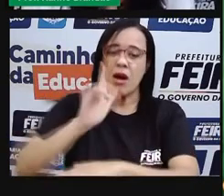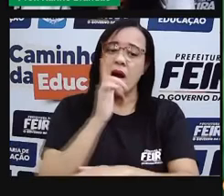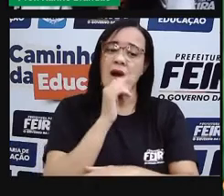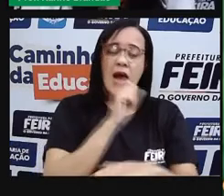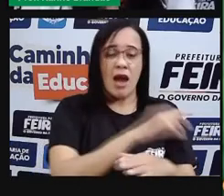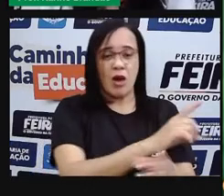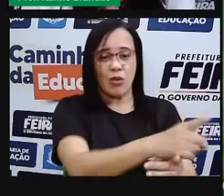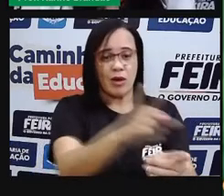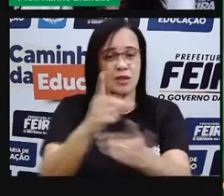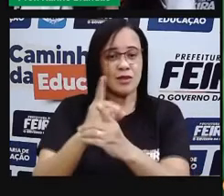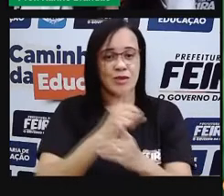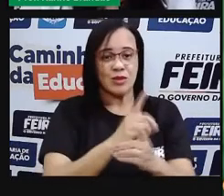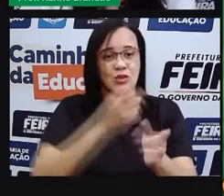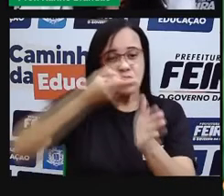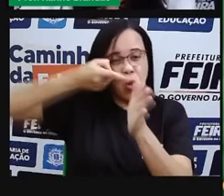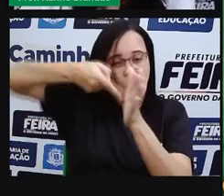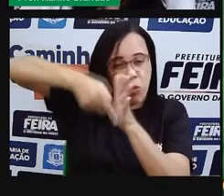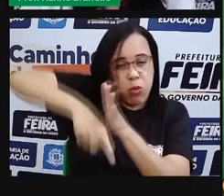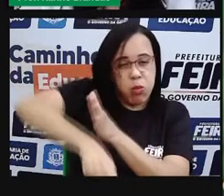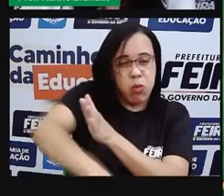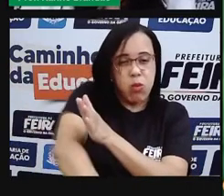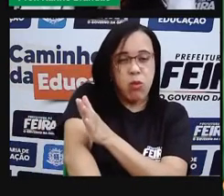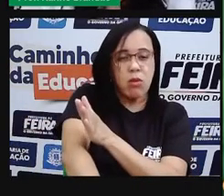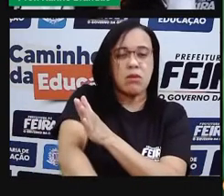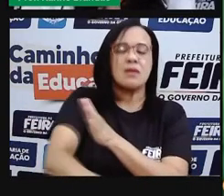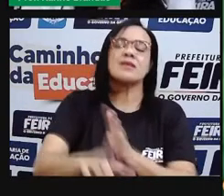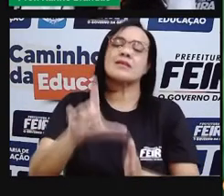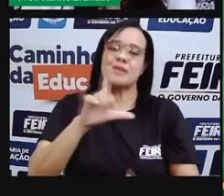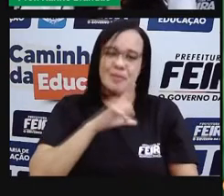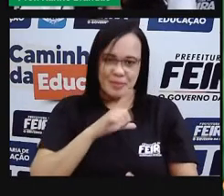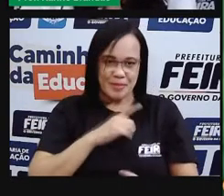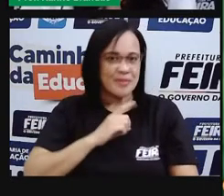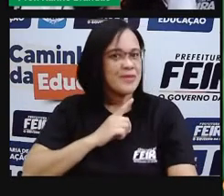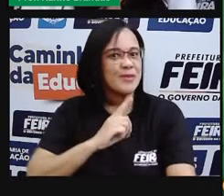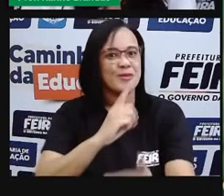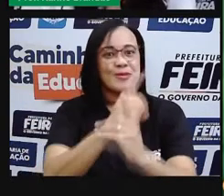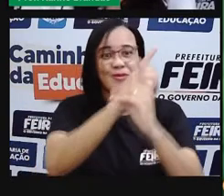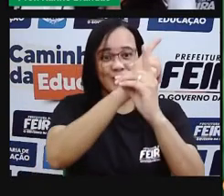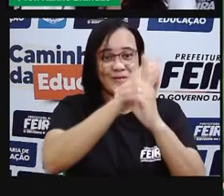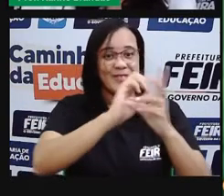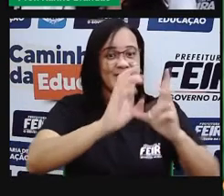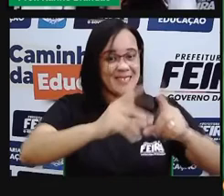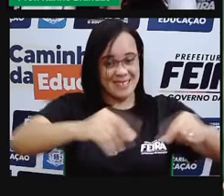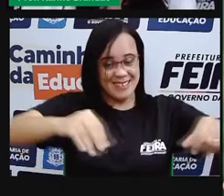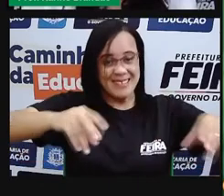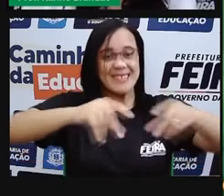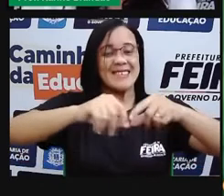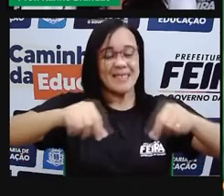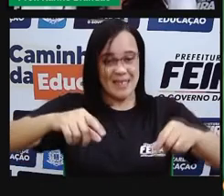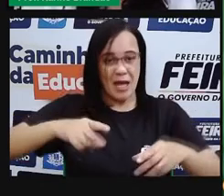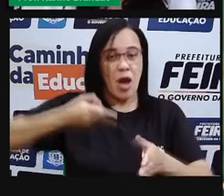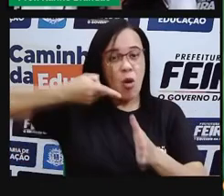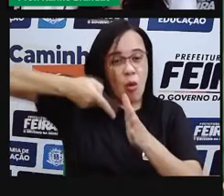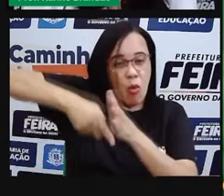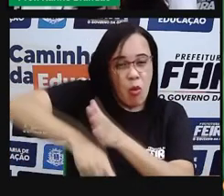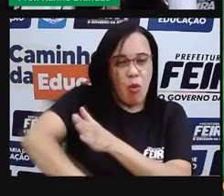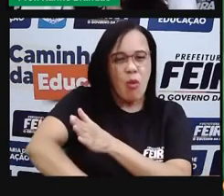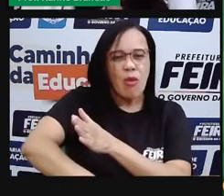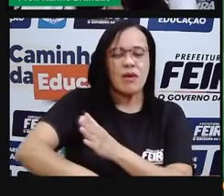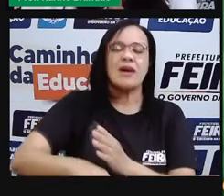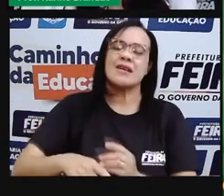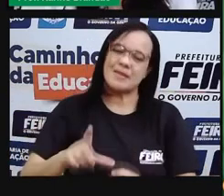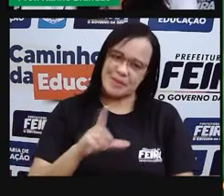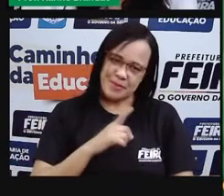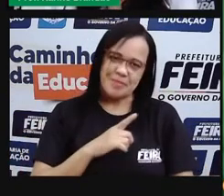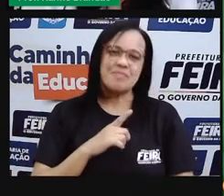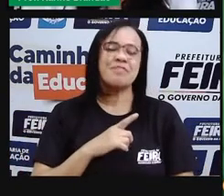as águas subterrâneas, né? Essa água do fundo da terra é a água subterrânea, tá? E